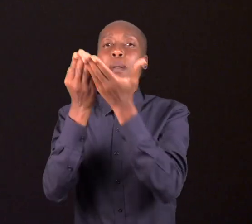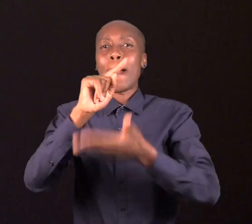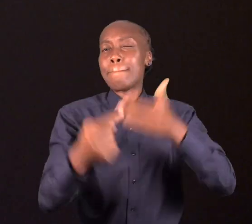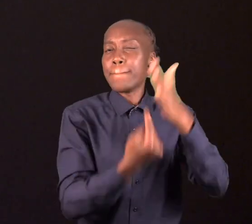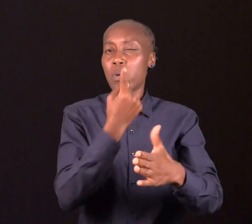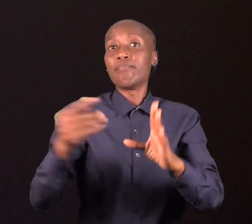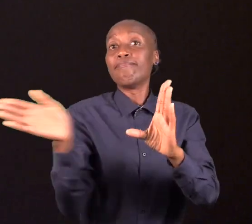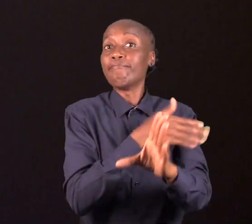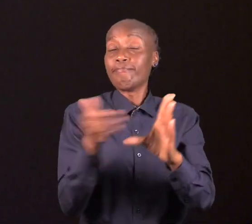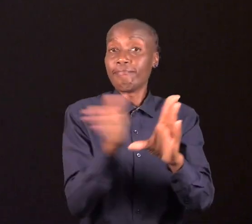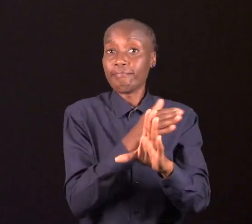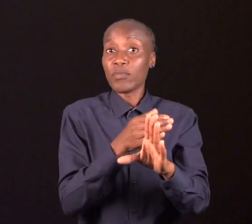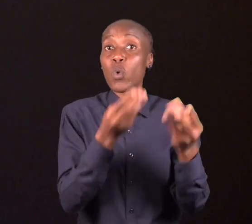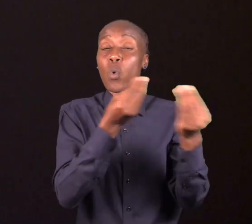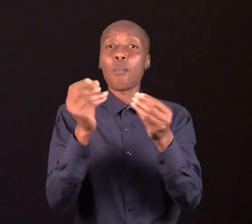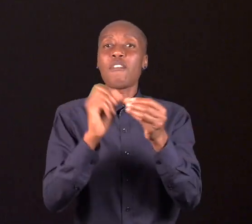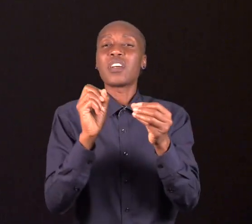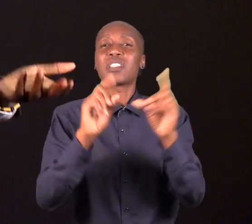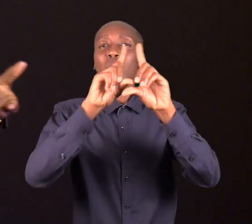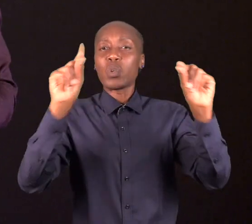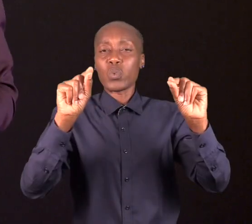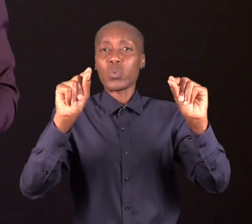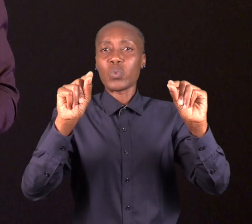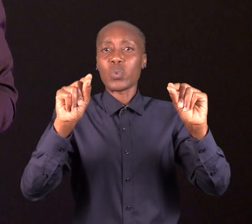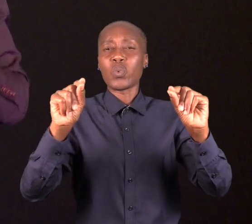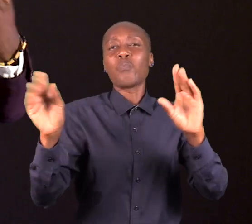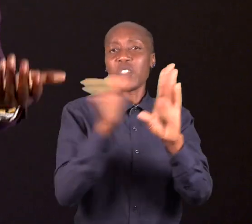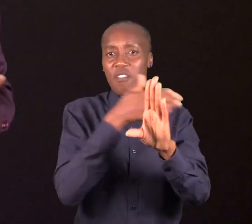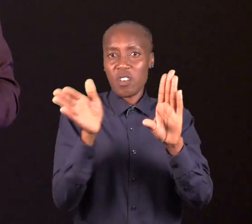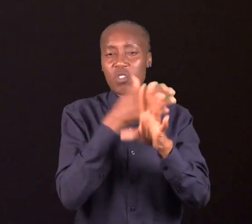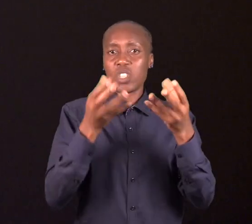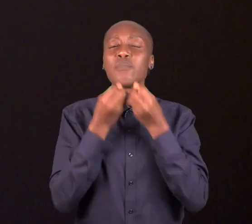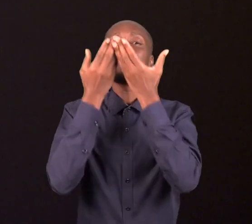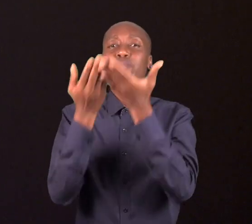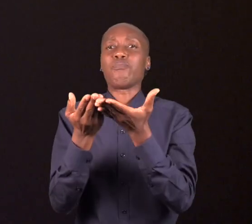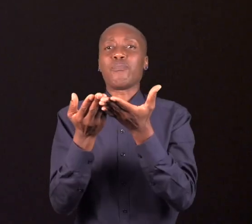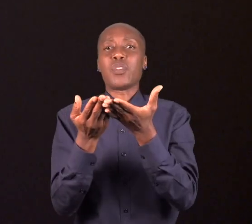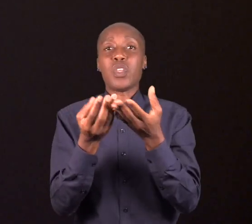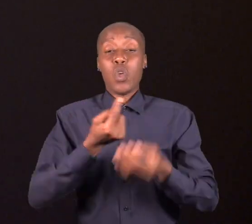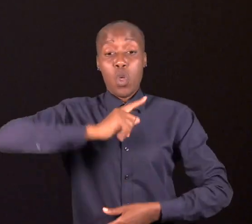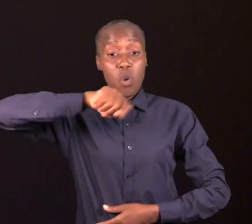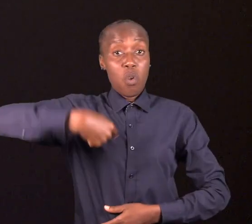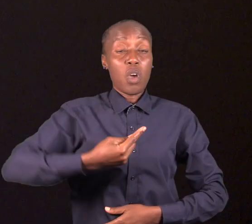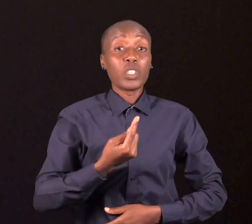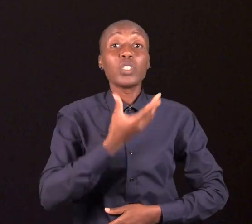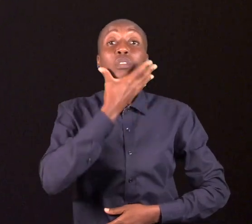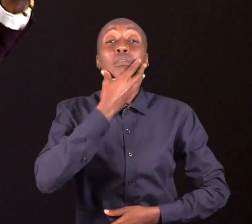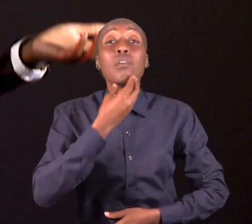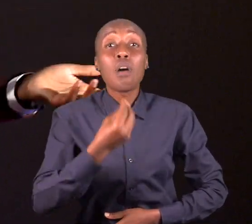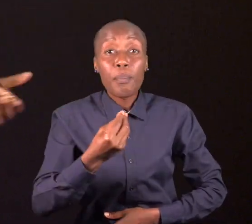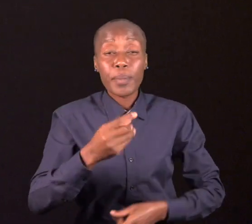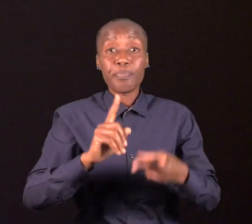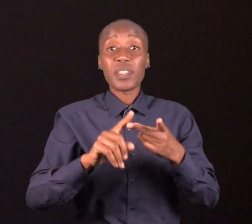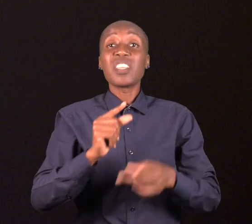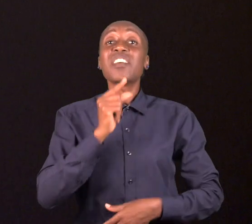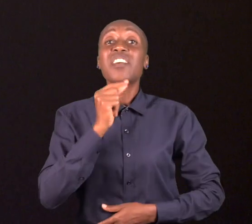denúncia ou gestão de casos ligados à violência. E nós, como homens,